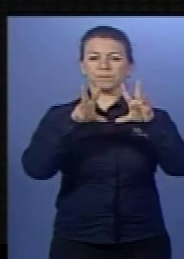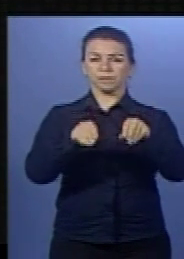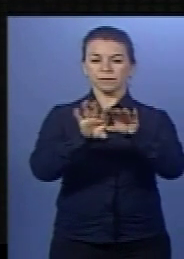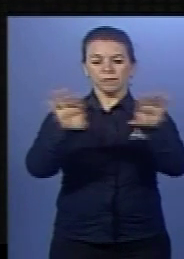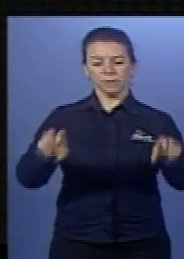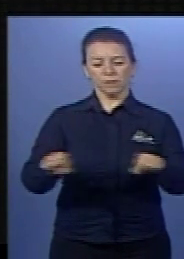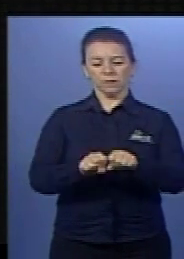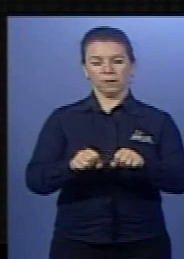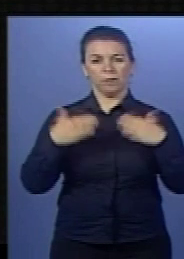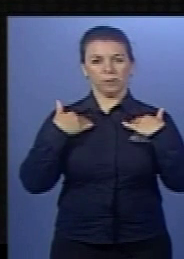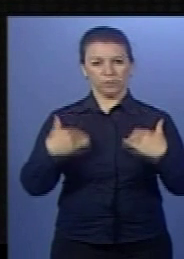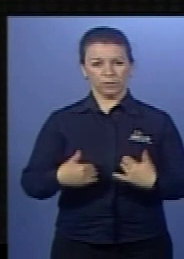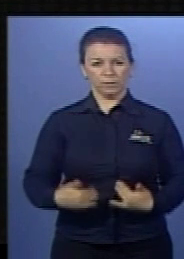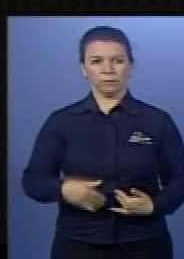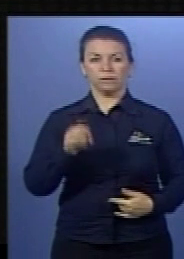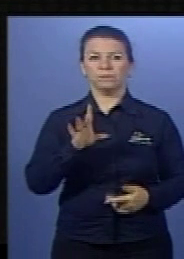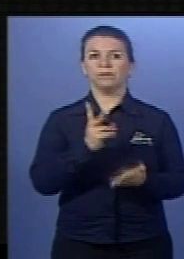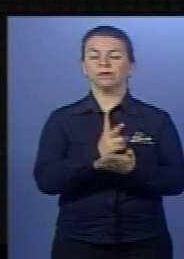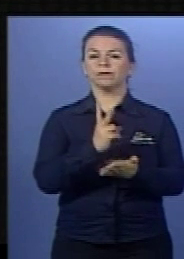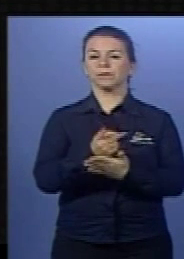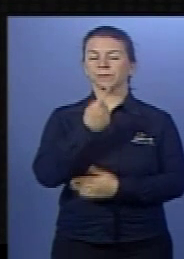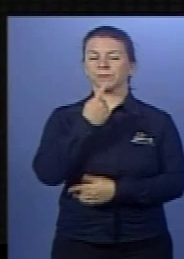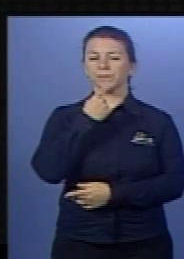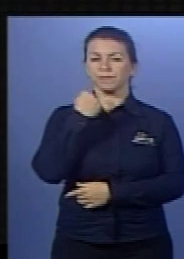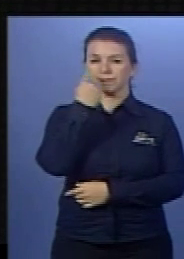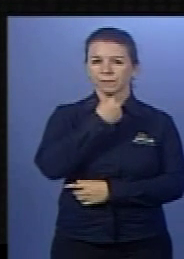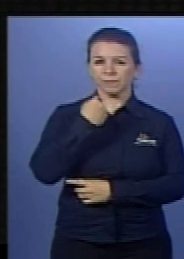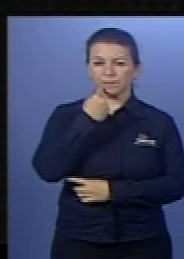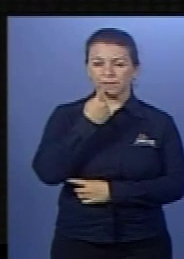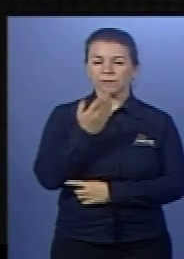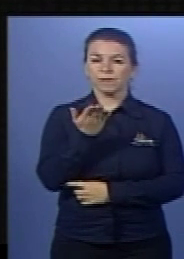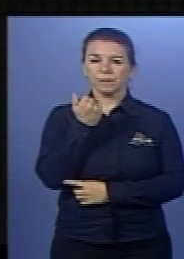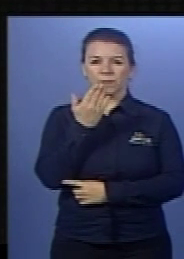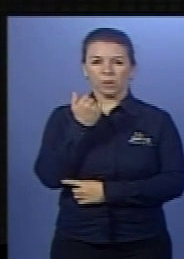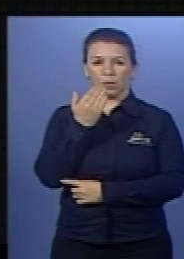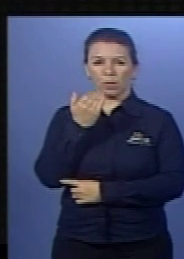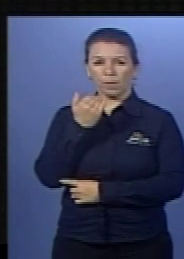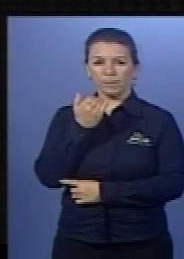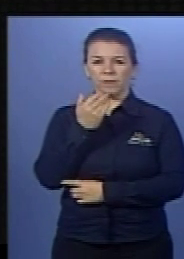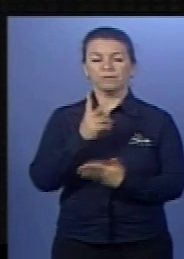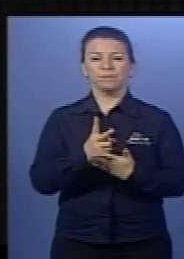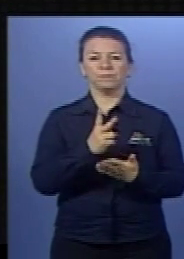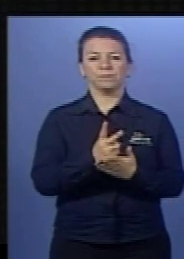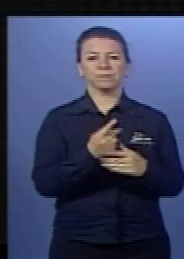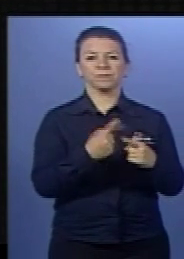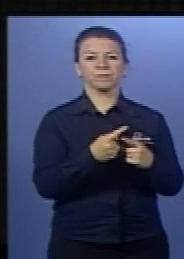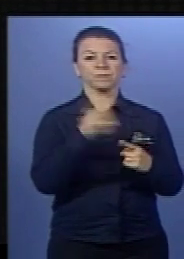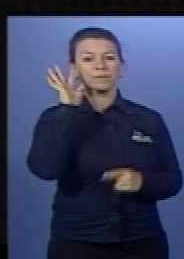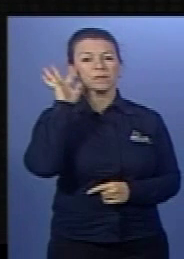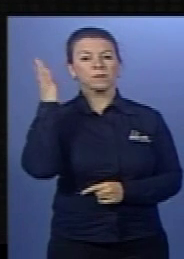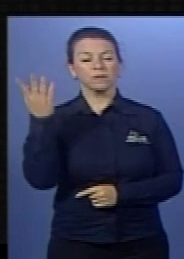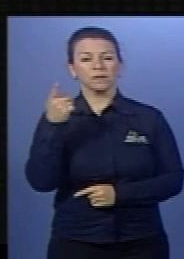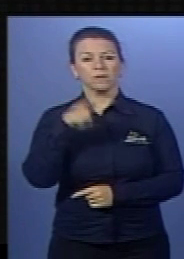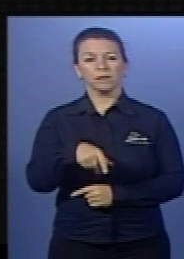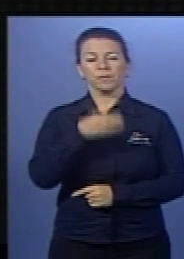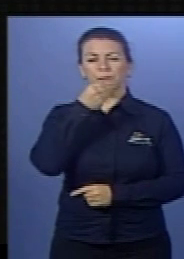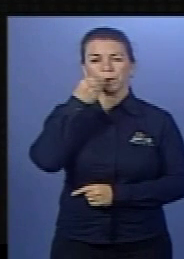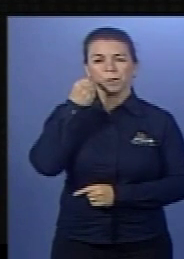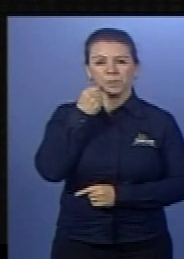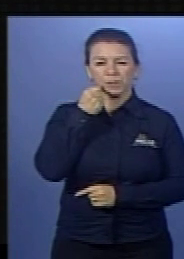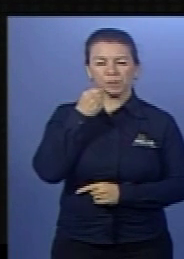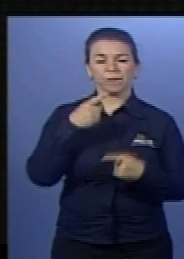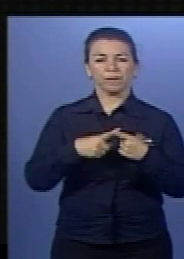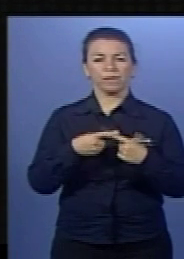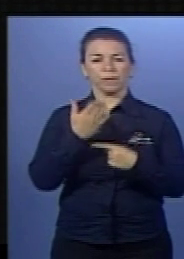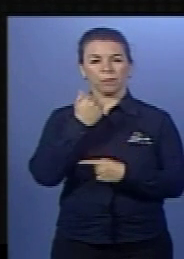veja, a gente vai falar da boca, vai fazer a ingestão do alimento, lá na boca vai ocorrer a ação da saliva,